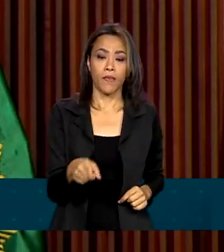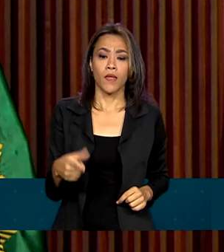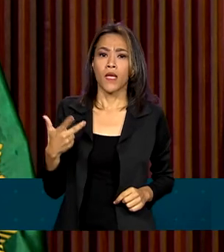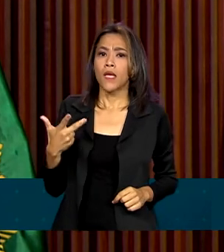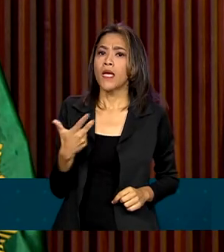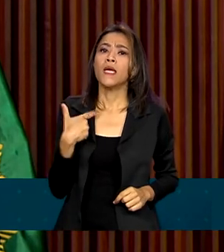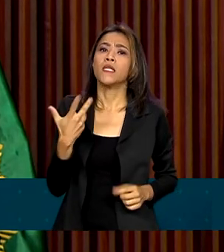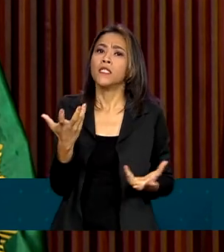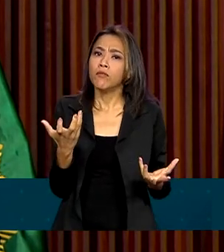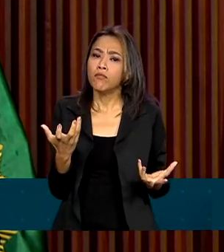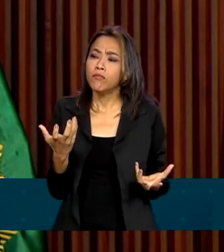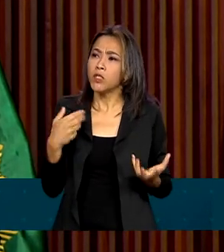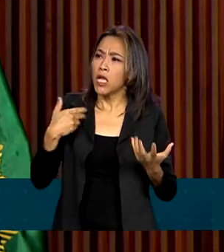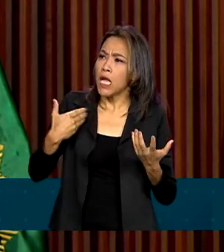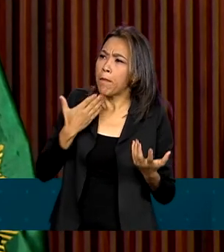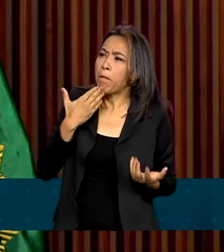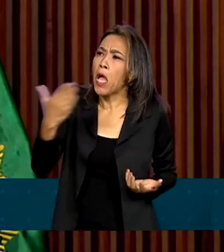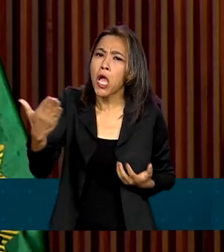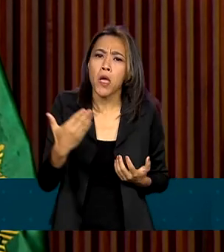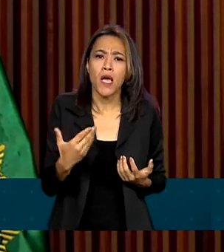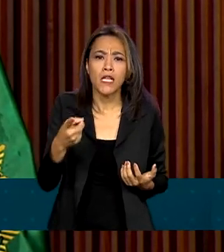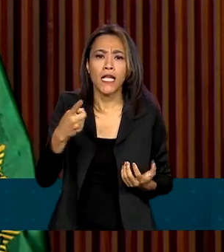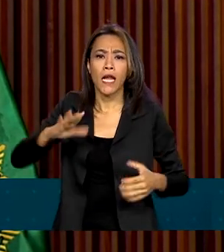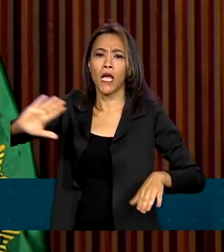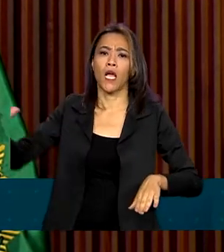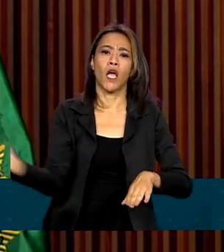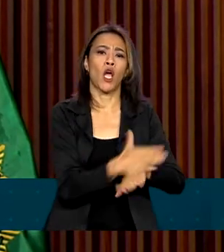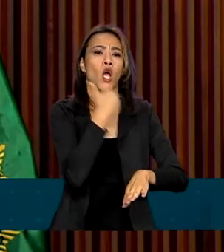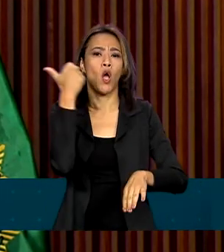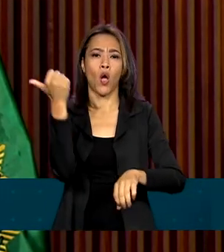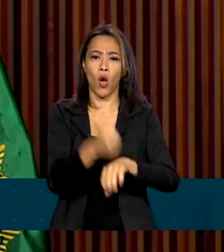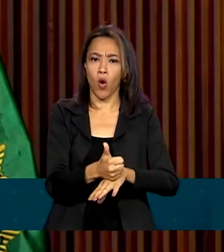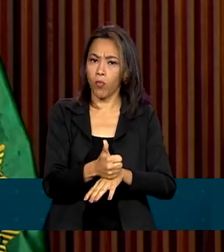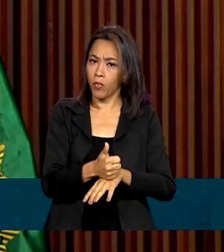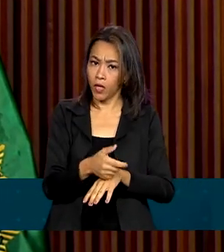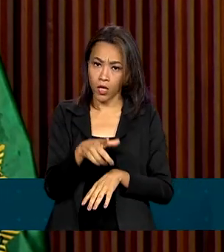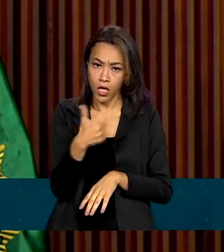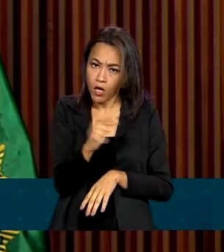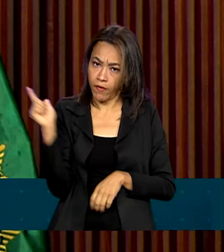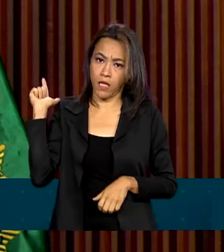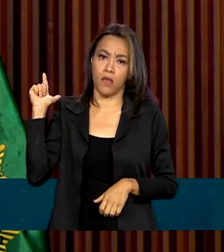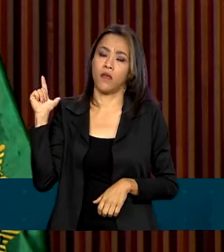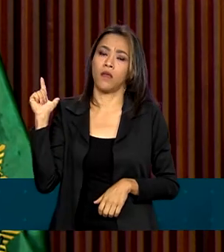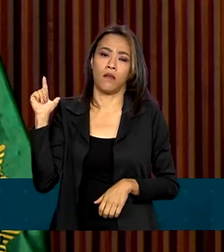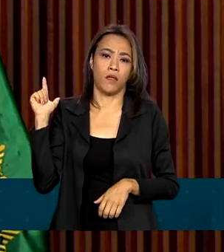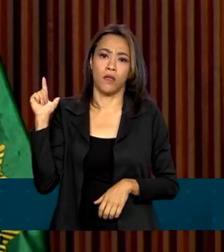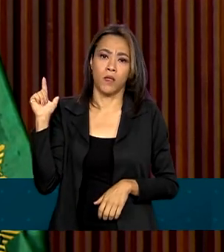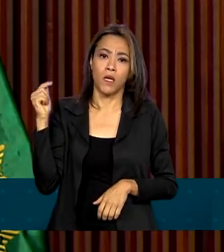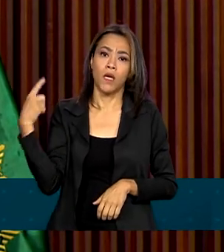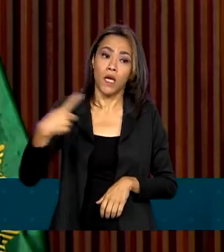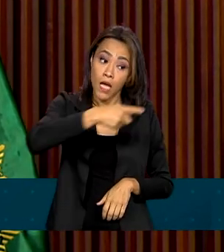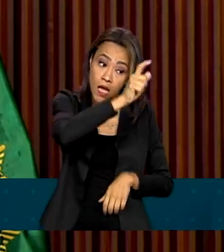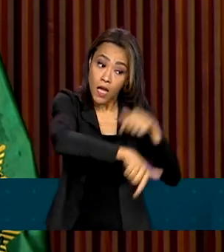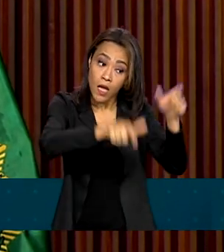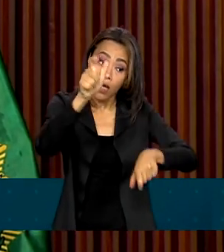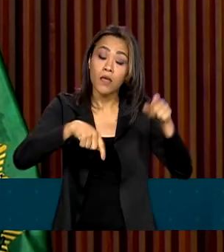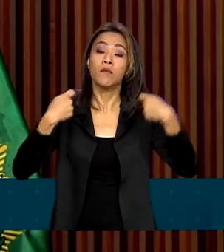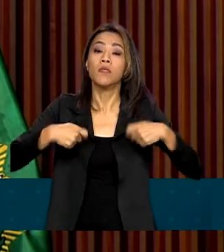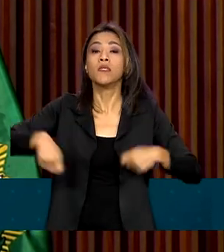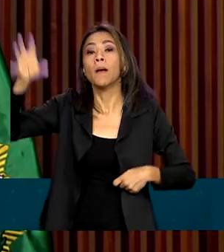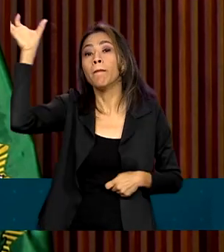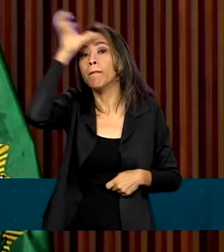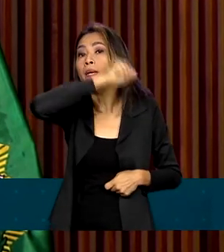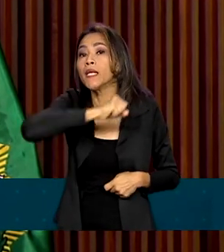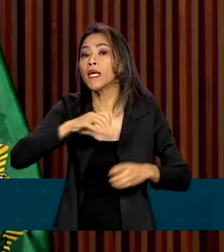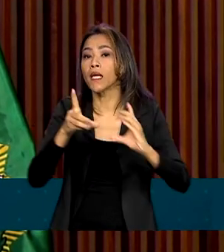o governo. O que eles querem é golpe. E golpe não vai ter. O que eles têm que aprender é que a democracia